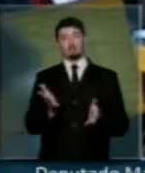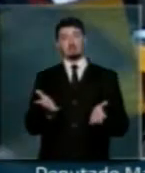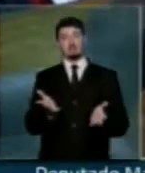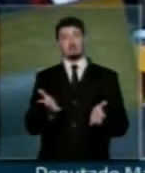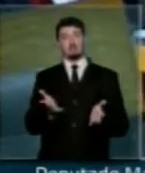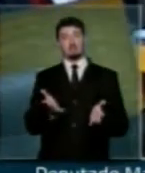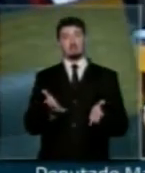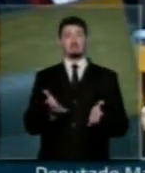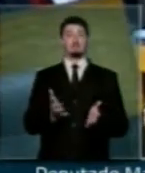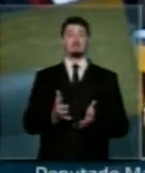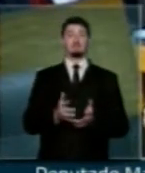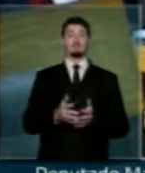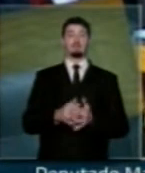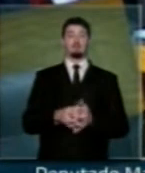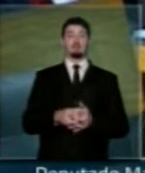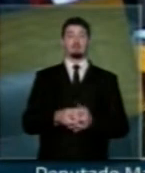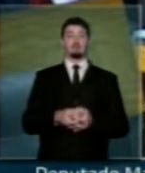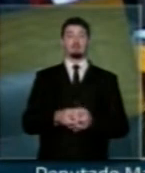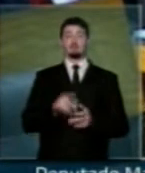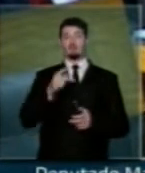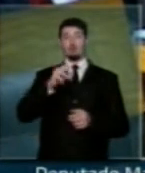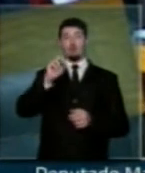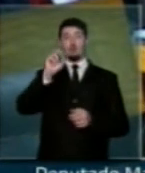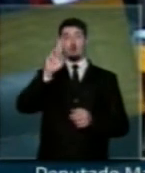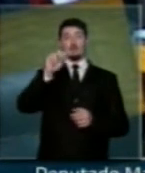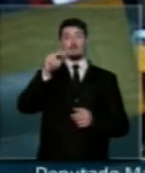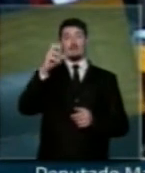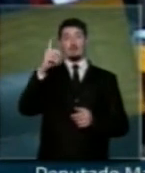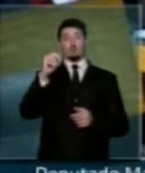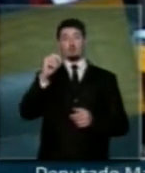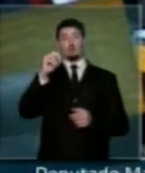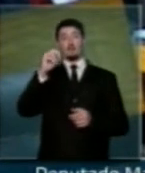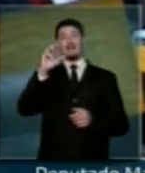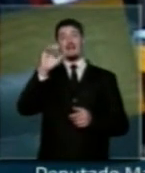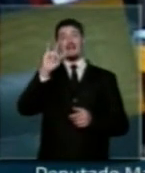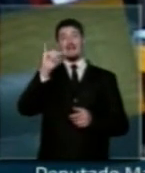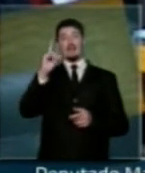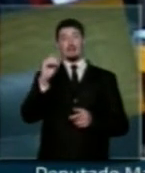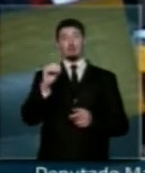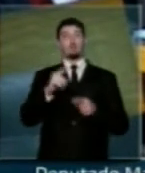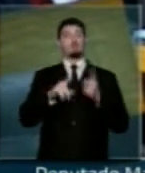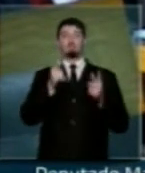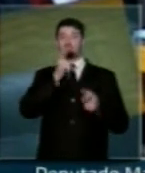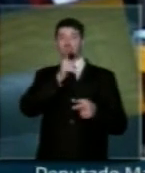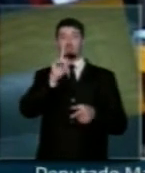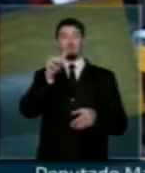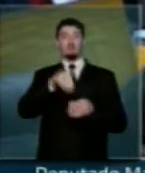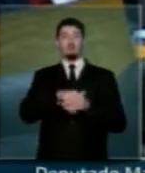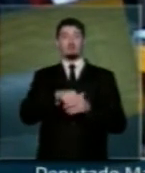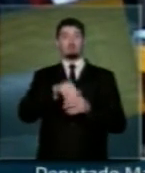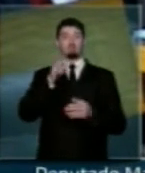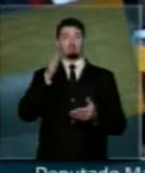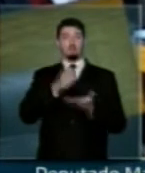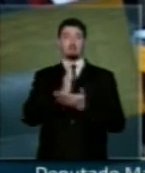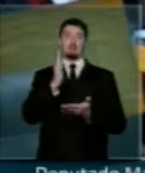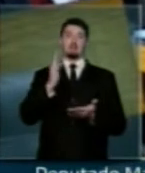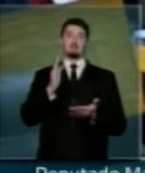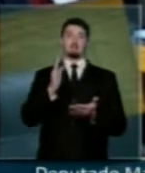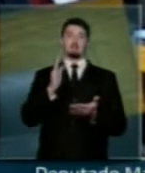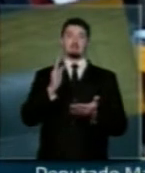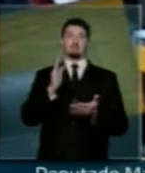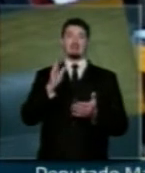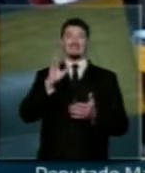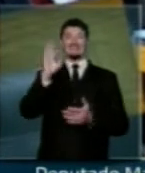deputado Ronaldo Caiado e não conseguimos a votação suficiente para aprovar sequer